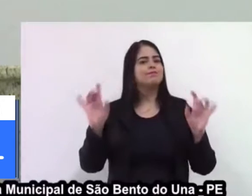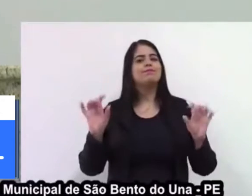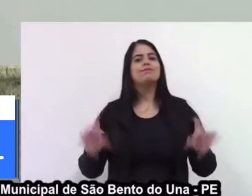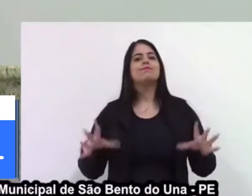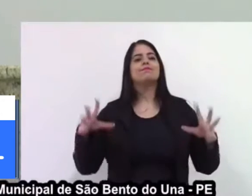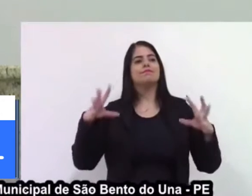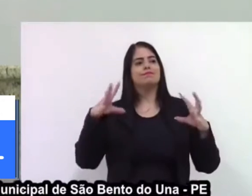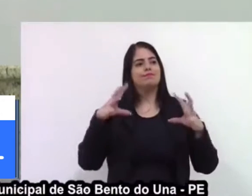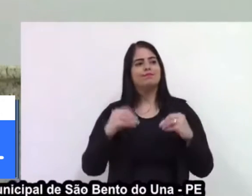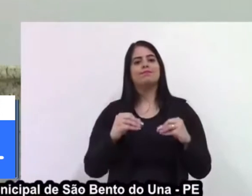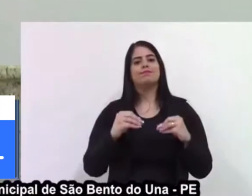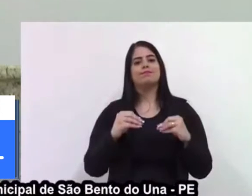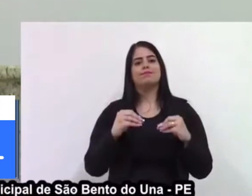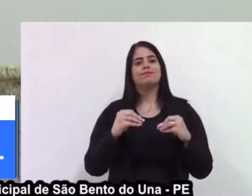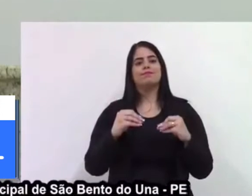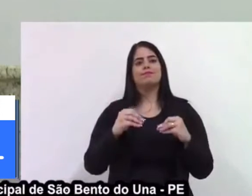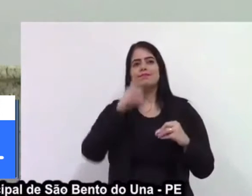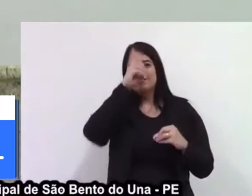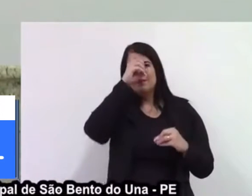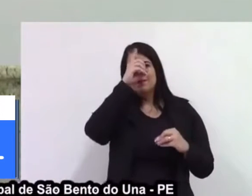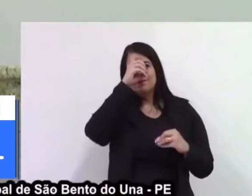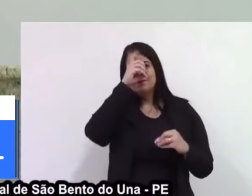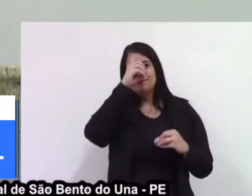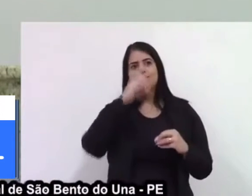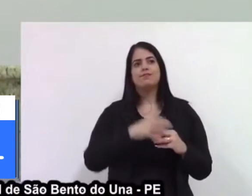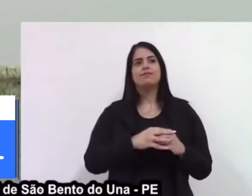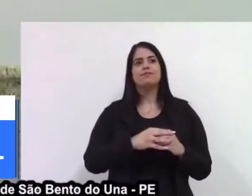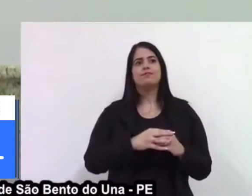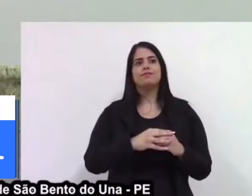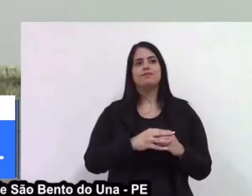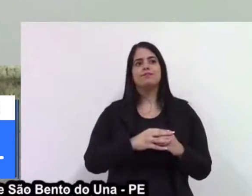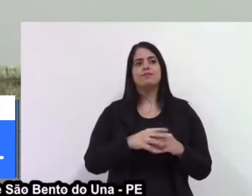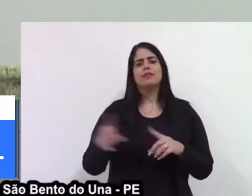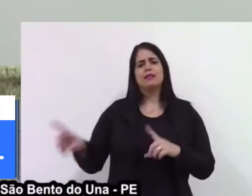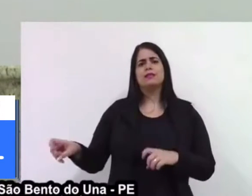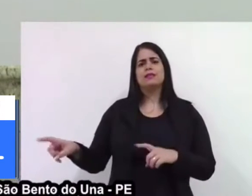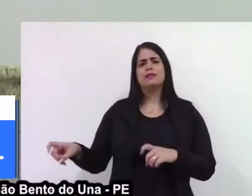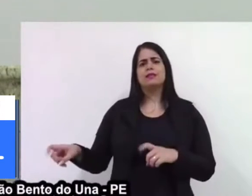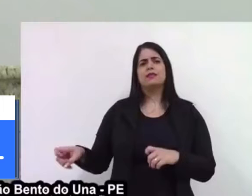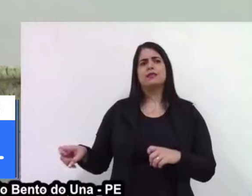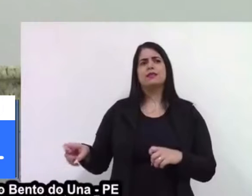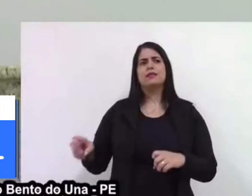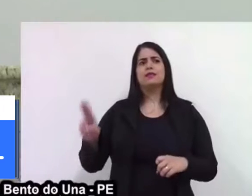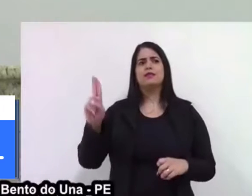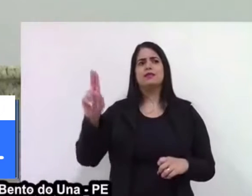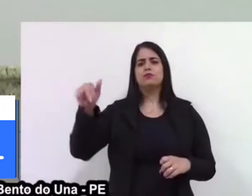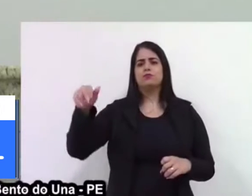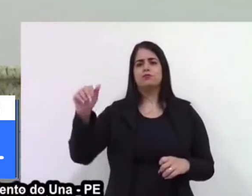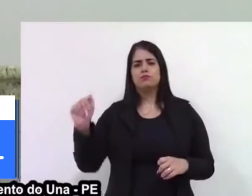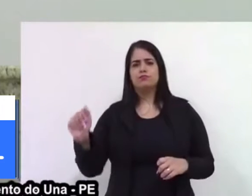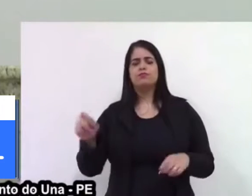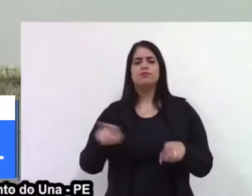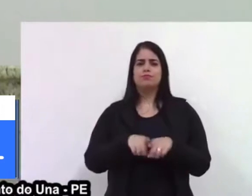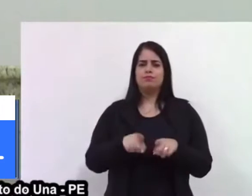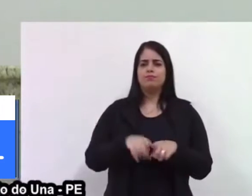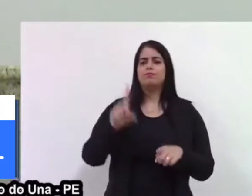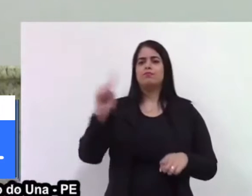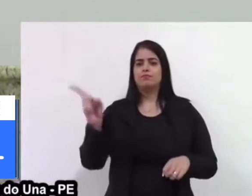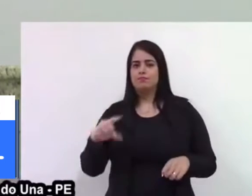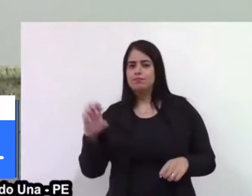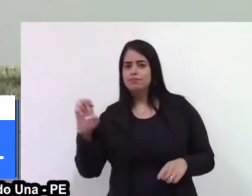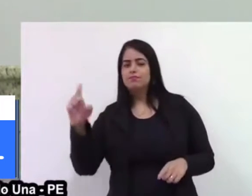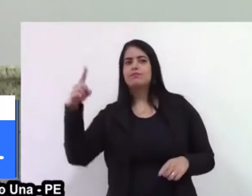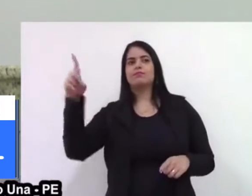fazem o hospital, a Nádia de Brauna Quebrada, Elayne, Nisse de Zé Maria, lá do sítio Tapera,